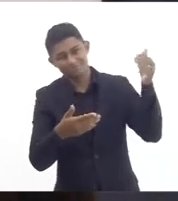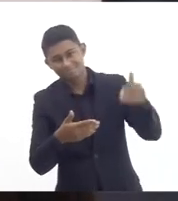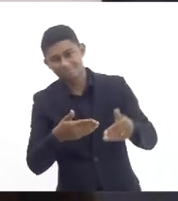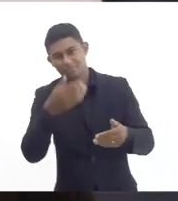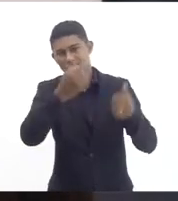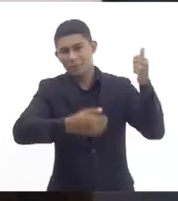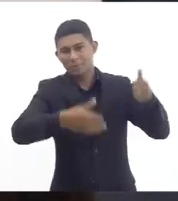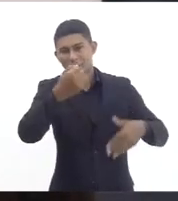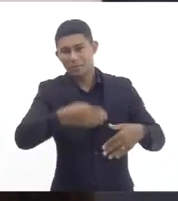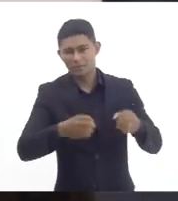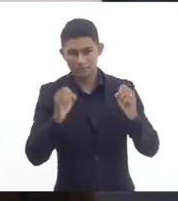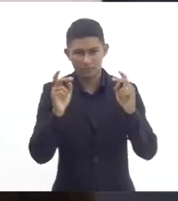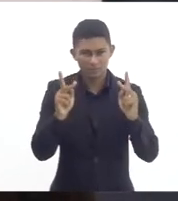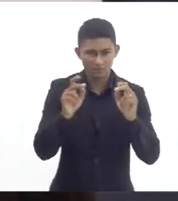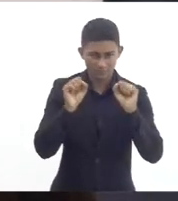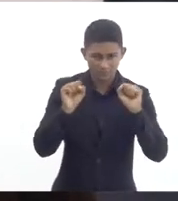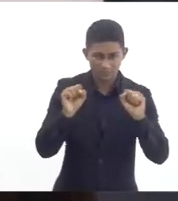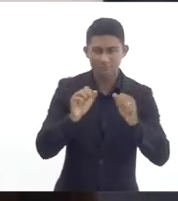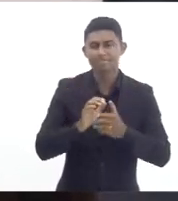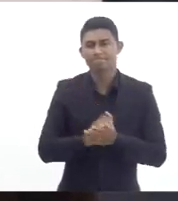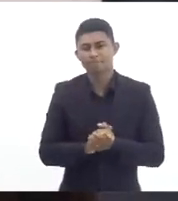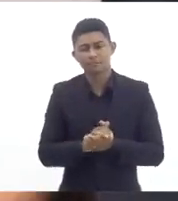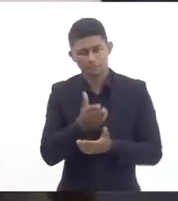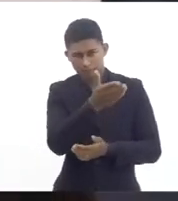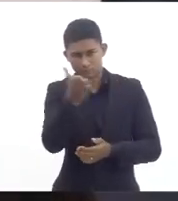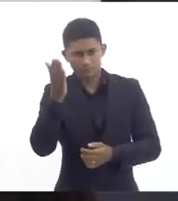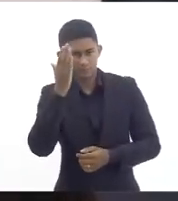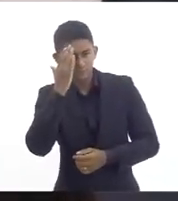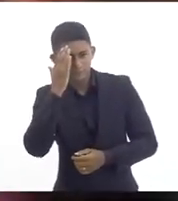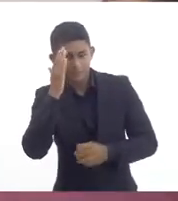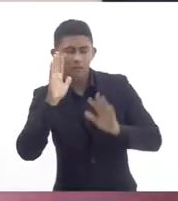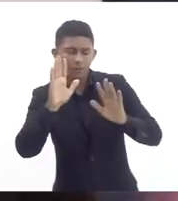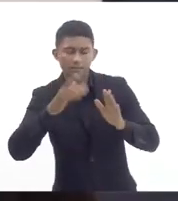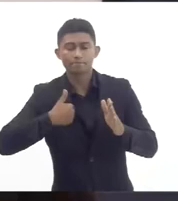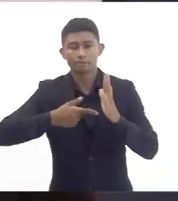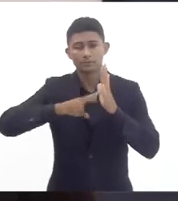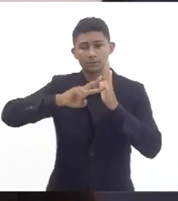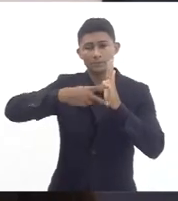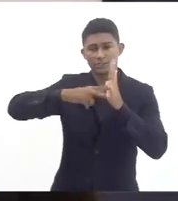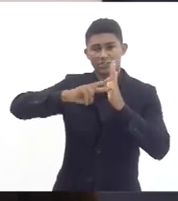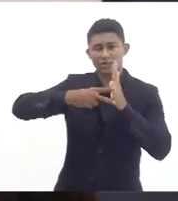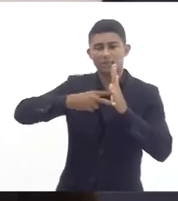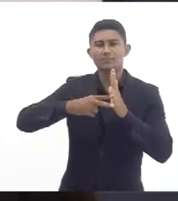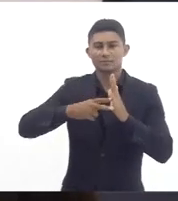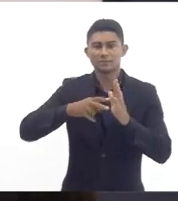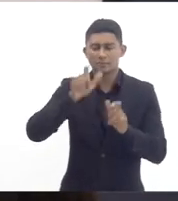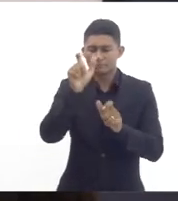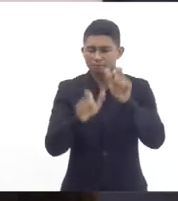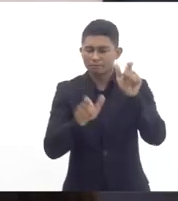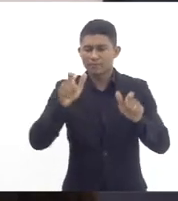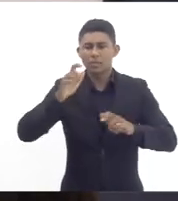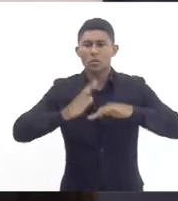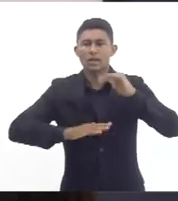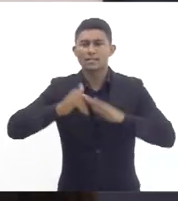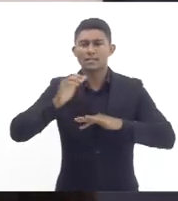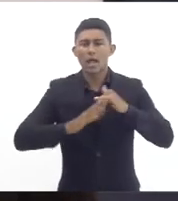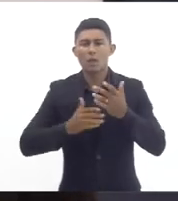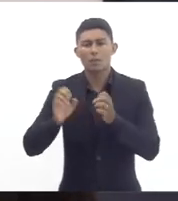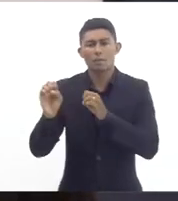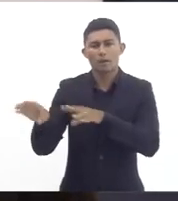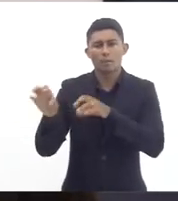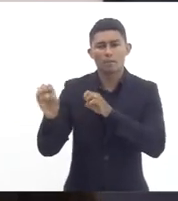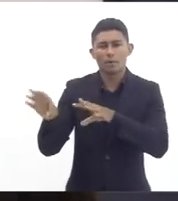complementar não sei se todos sabem mas o Sindicato dos Profissionais de Educação ele tem uma direção